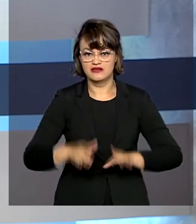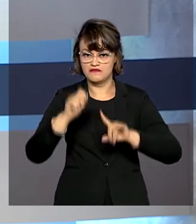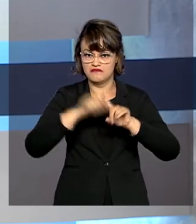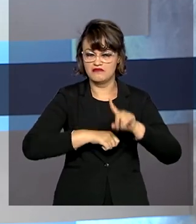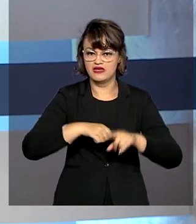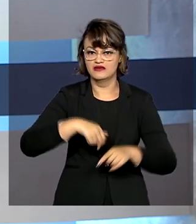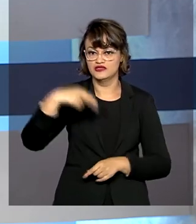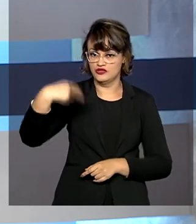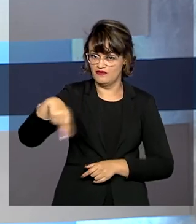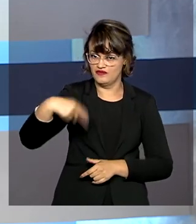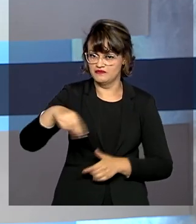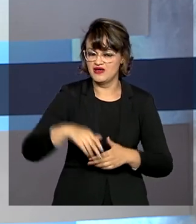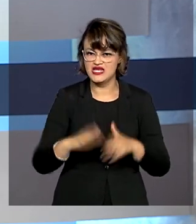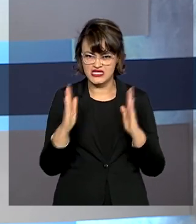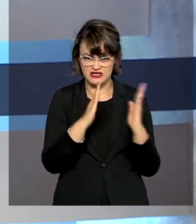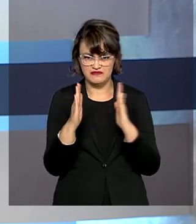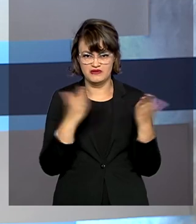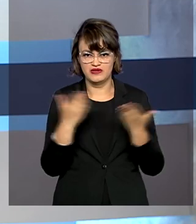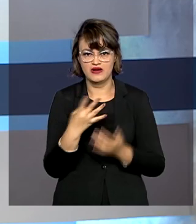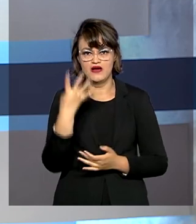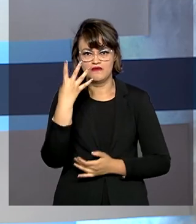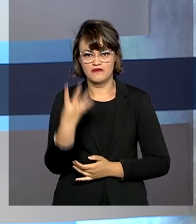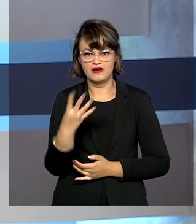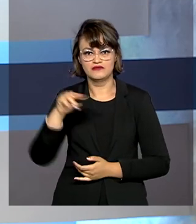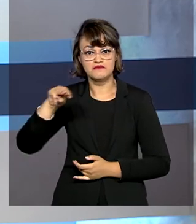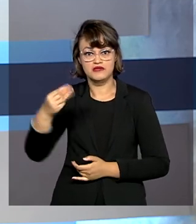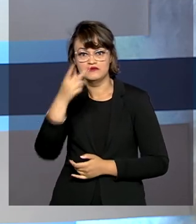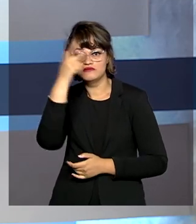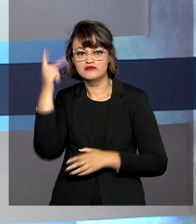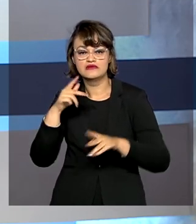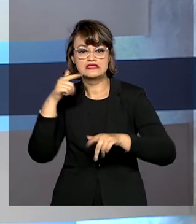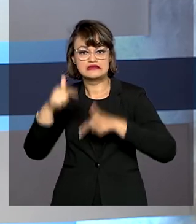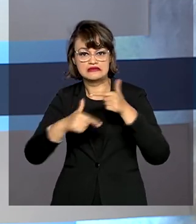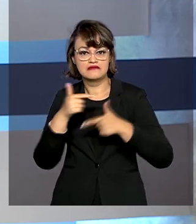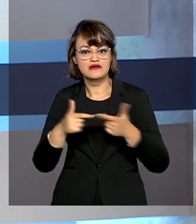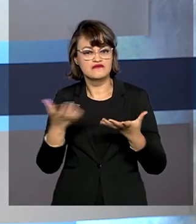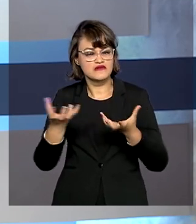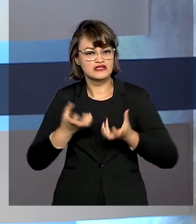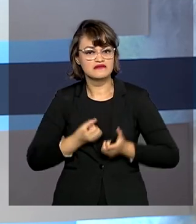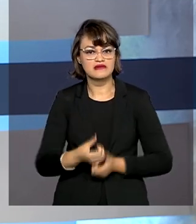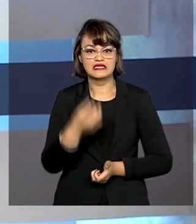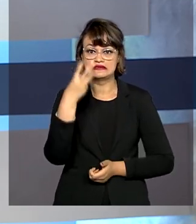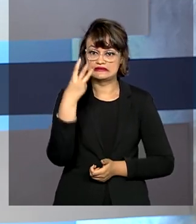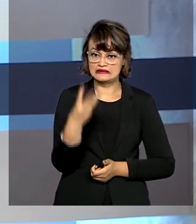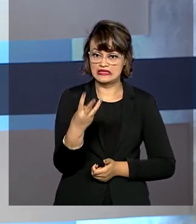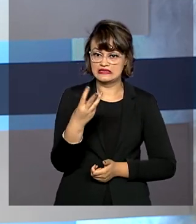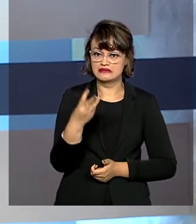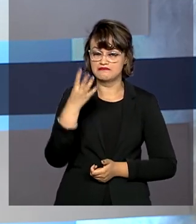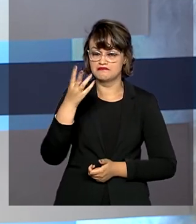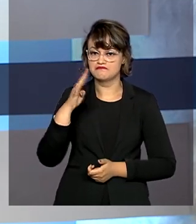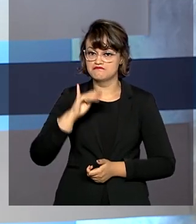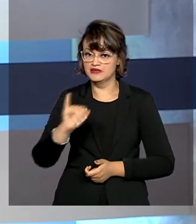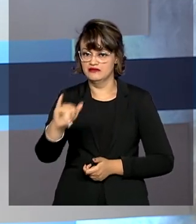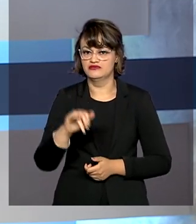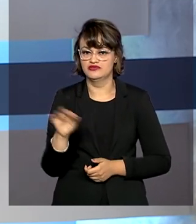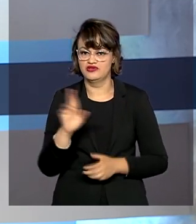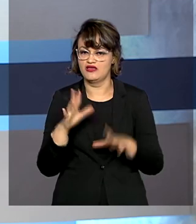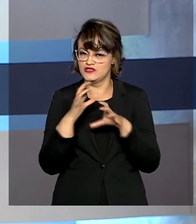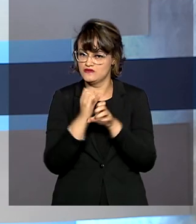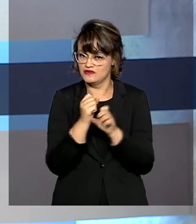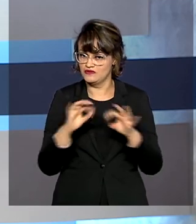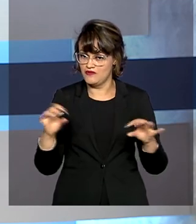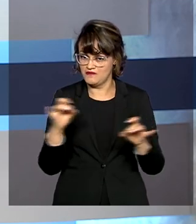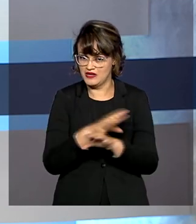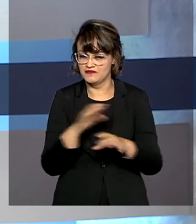Nesta etapa, 4 milhões e 800 mil trabalhadores vão receber um total de 3 bilhões de reais. Os pagamentos